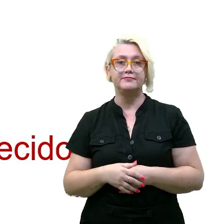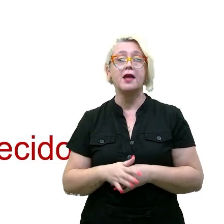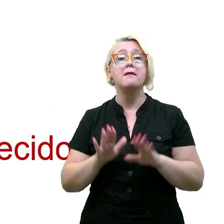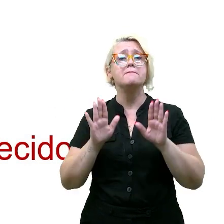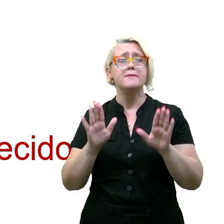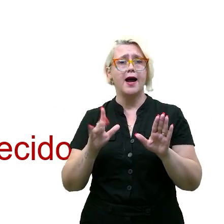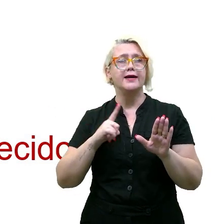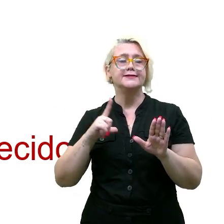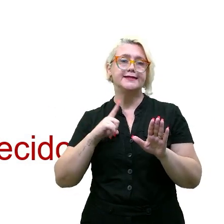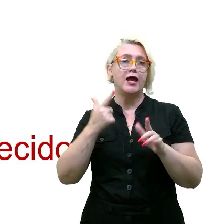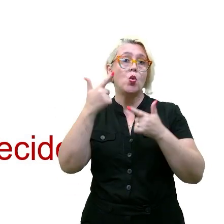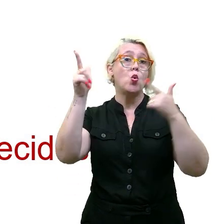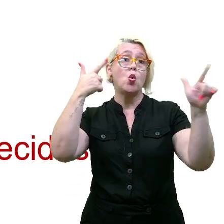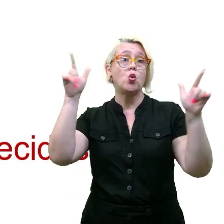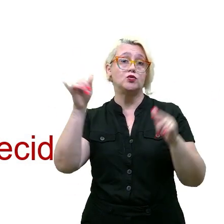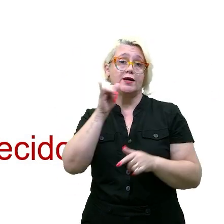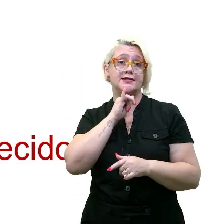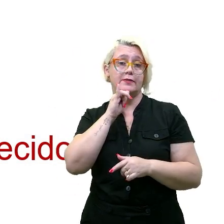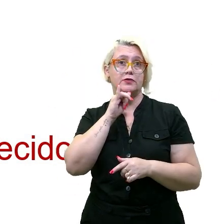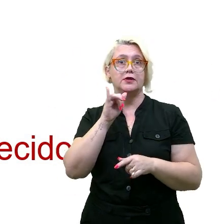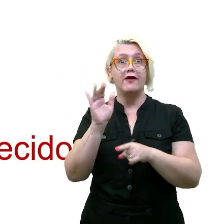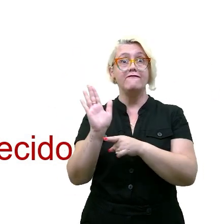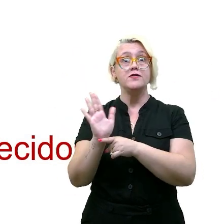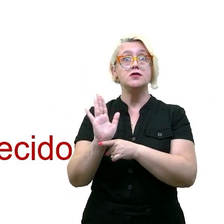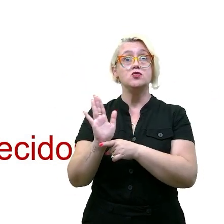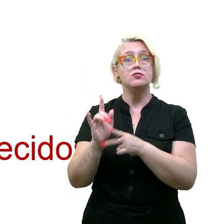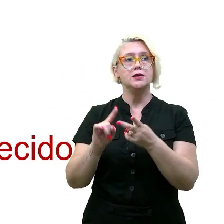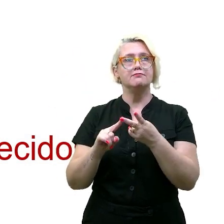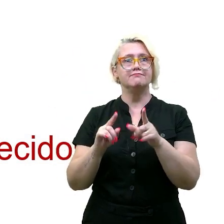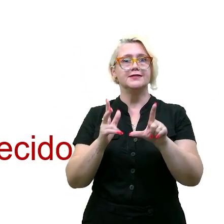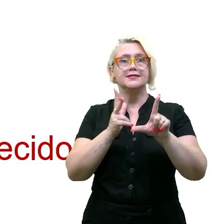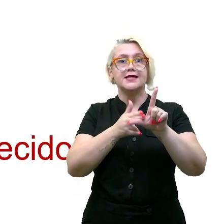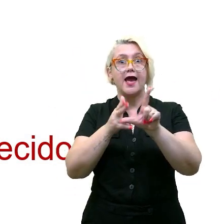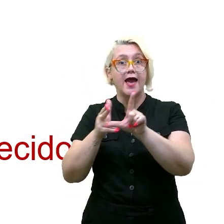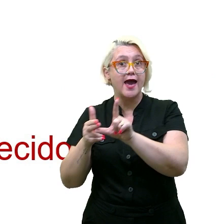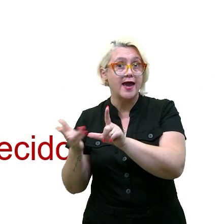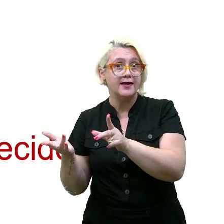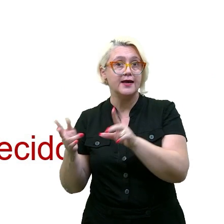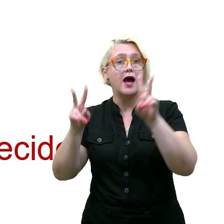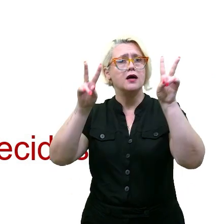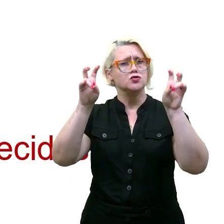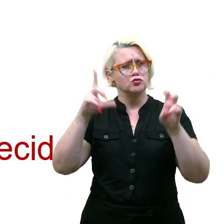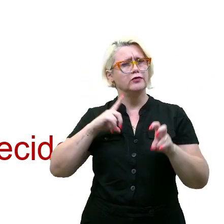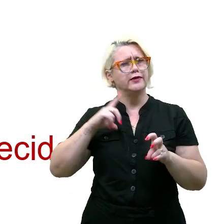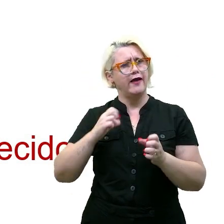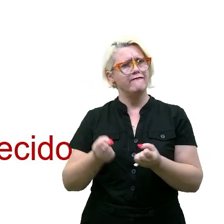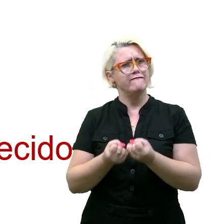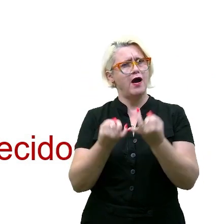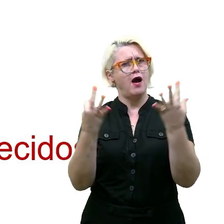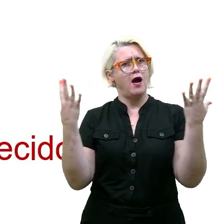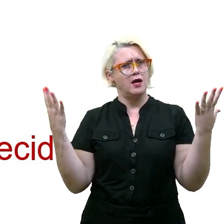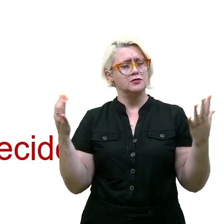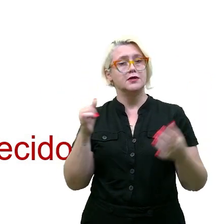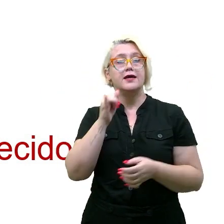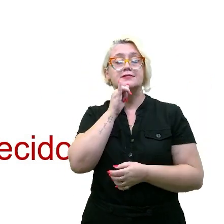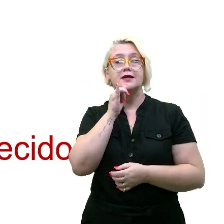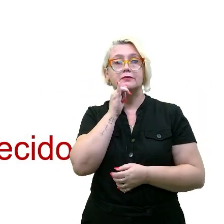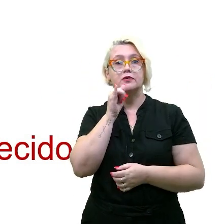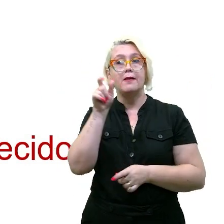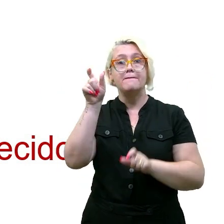tema. E quem sabe uma cena de um filme ou uma série? É um assunto que aparece bastante. Por exemplo,